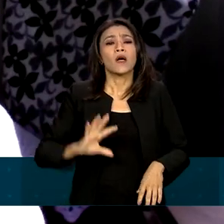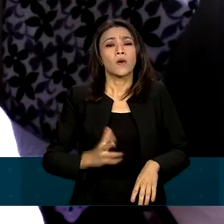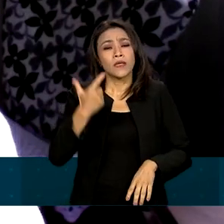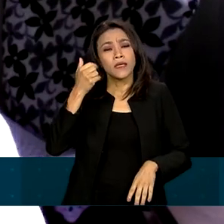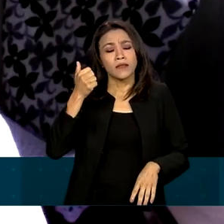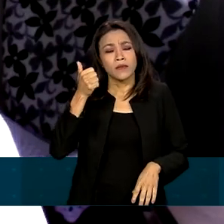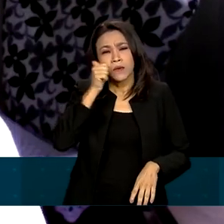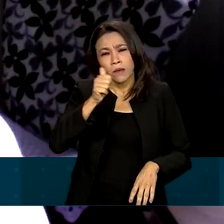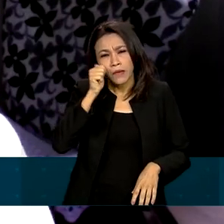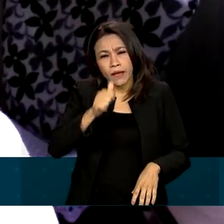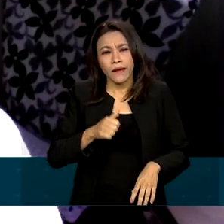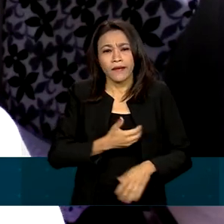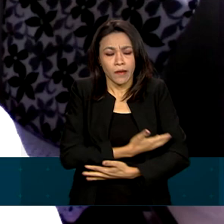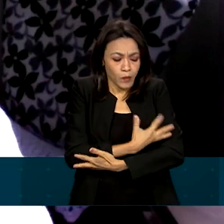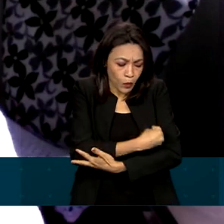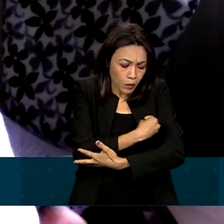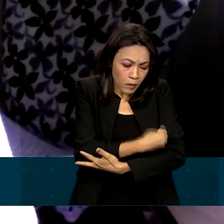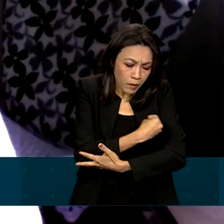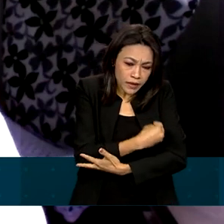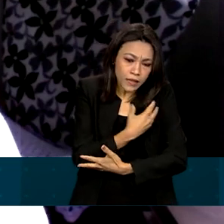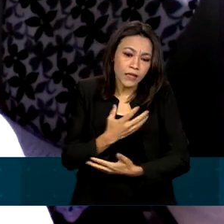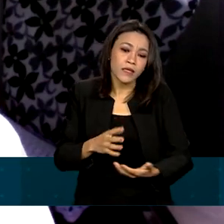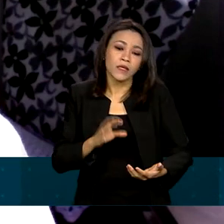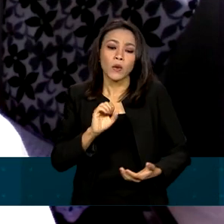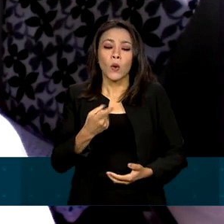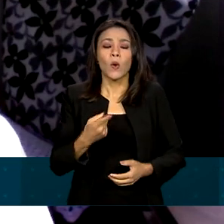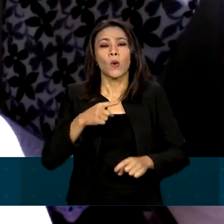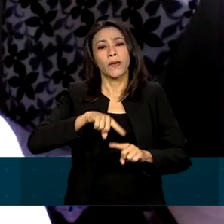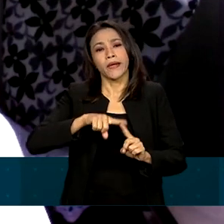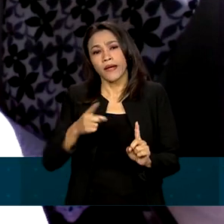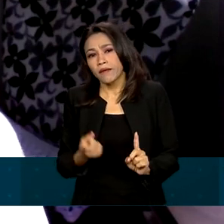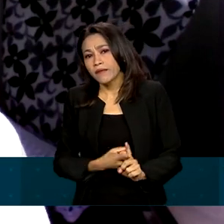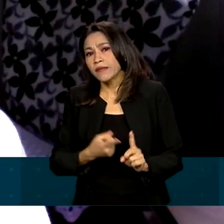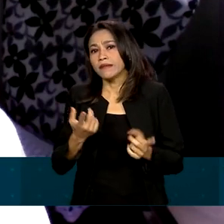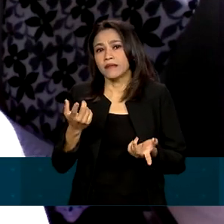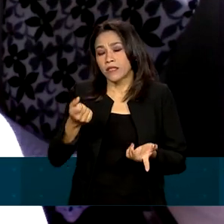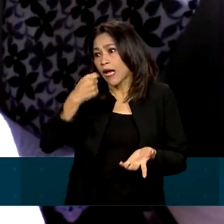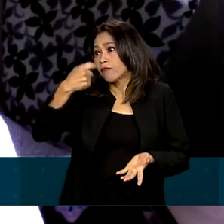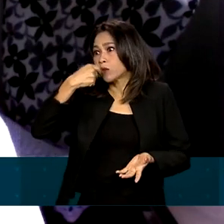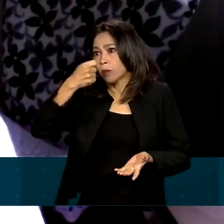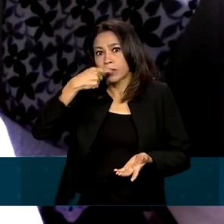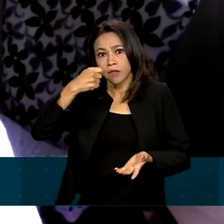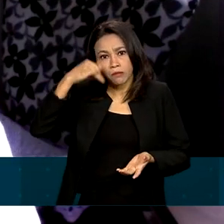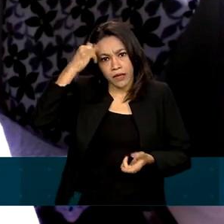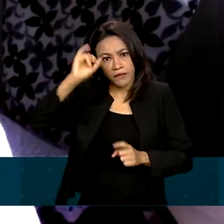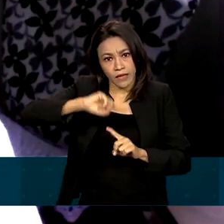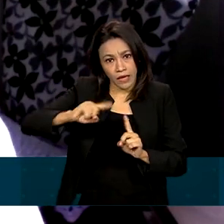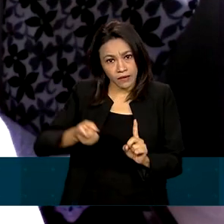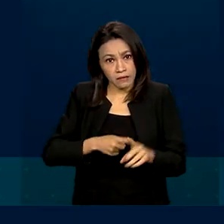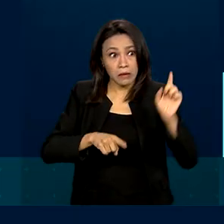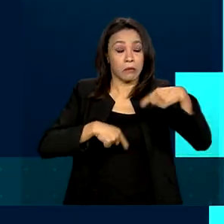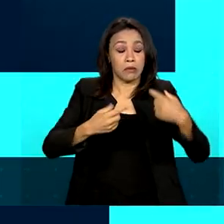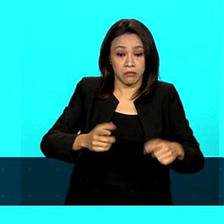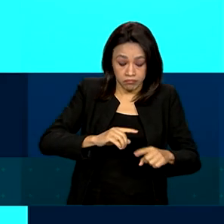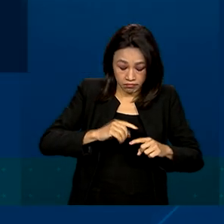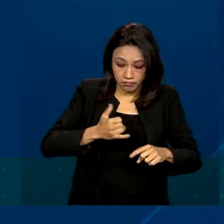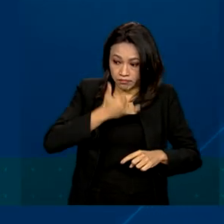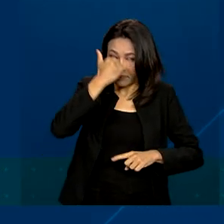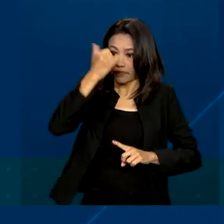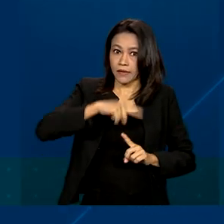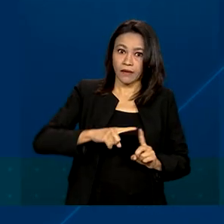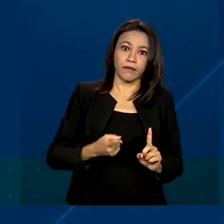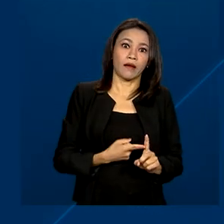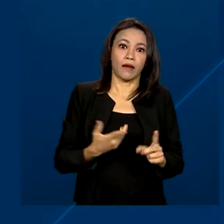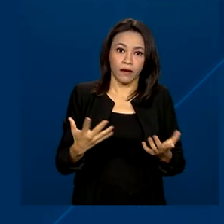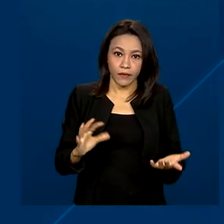quando ela está amamentando ou engravida em uso de contraceptivo, que não é uma coisa tão rara assim. Segundo o Ministério